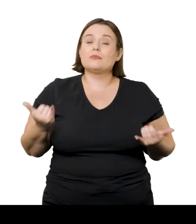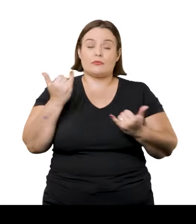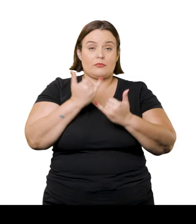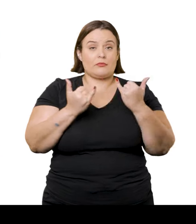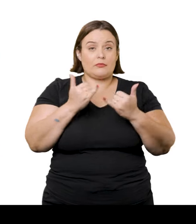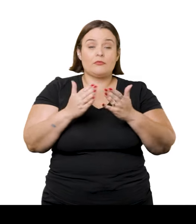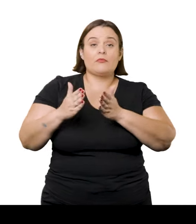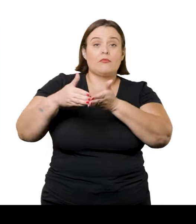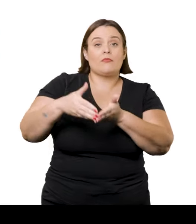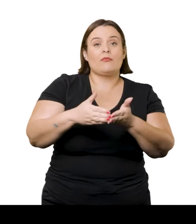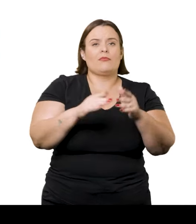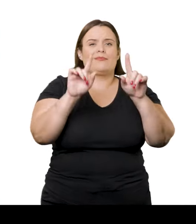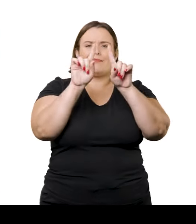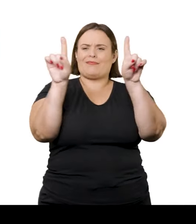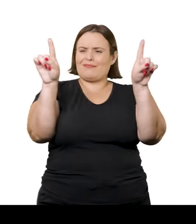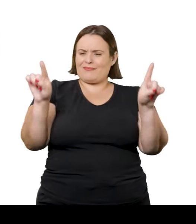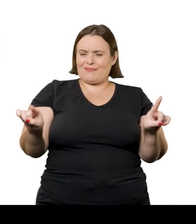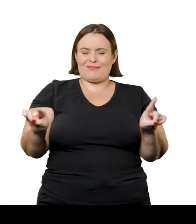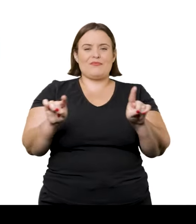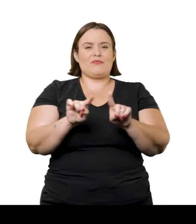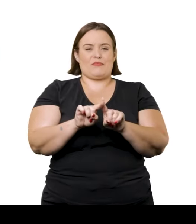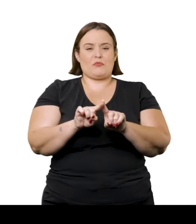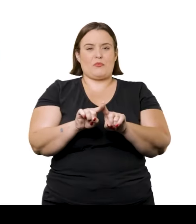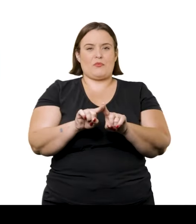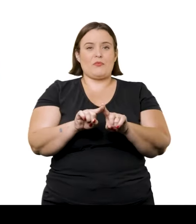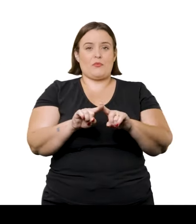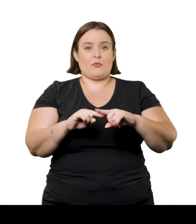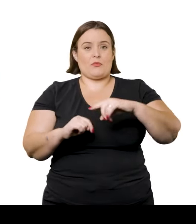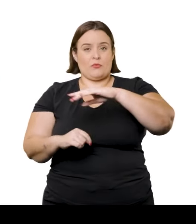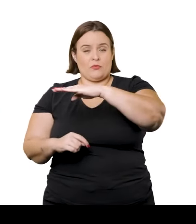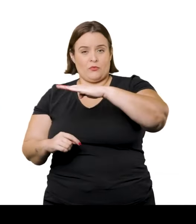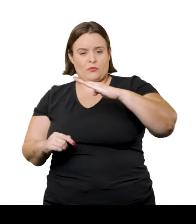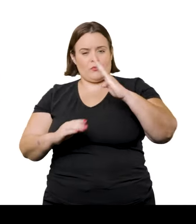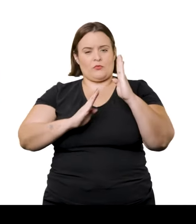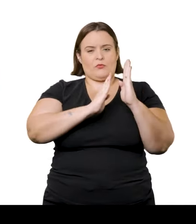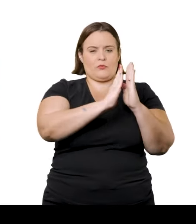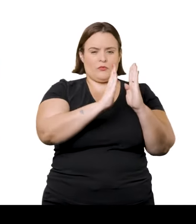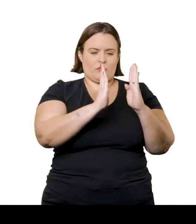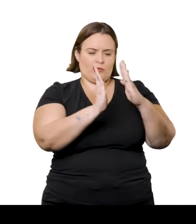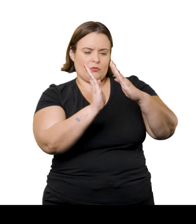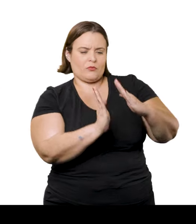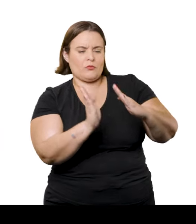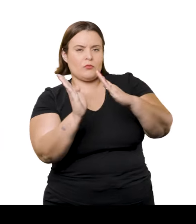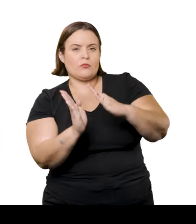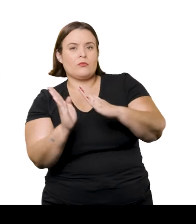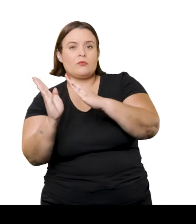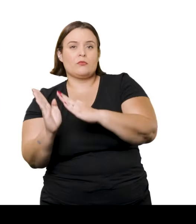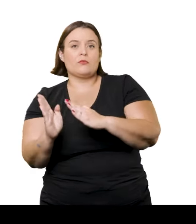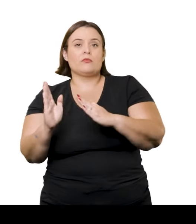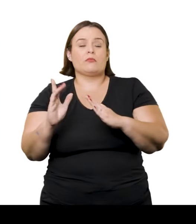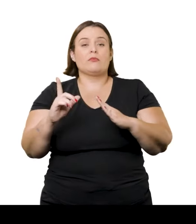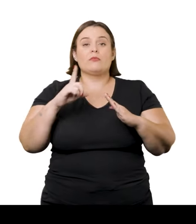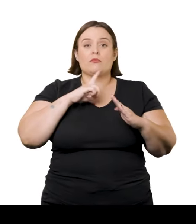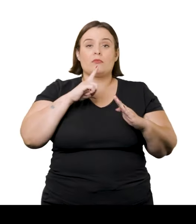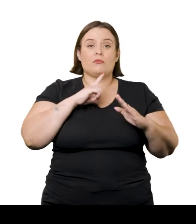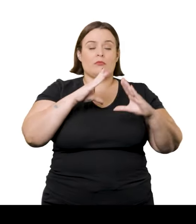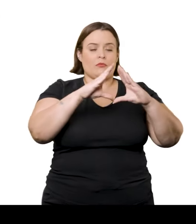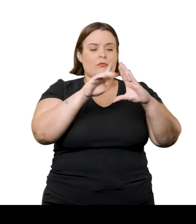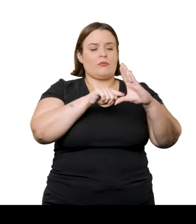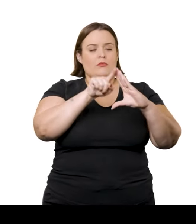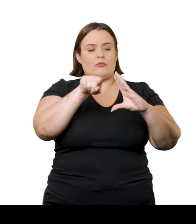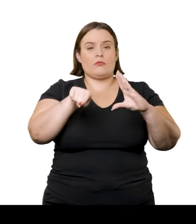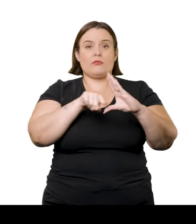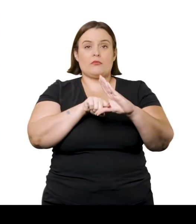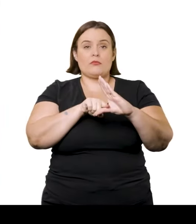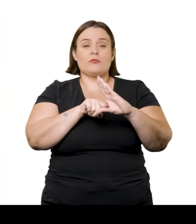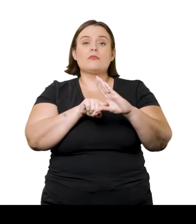De certo modo, a canoa organiza a tela. O eixo criado pelas linhas diagonais do barco e do remo cria uma série